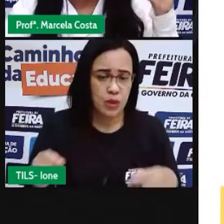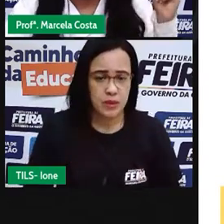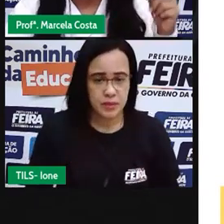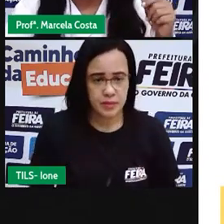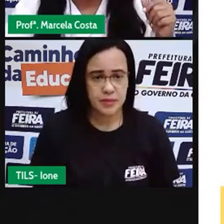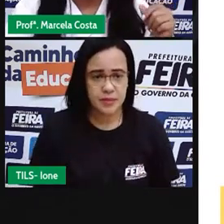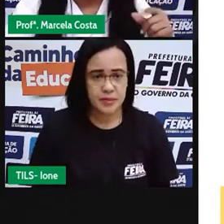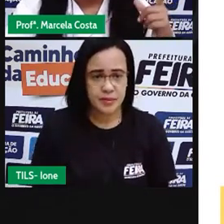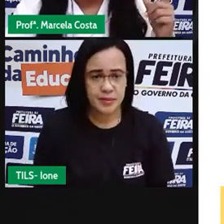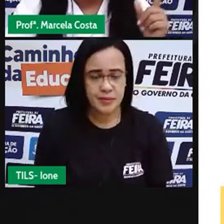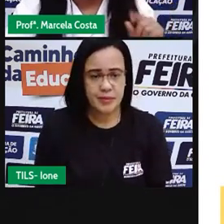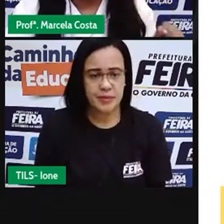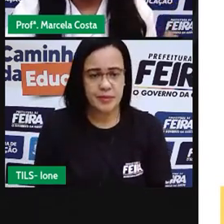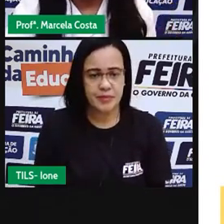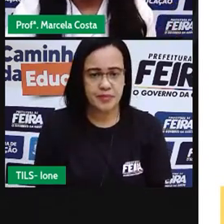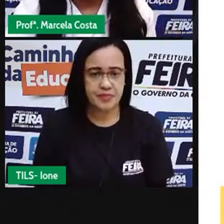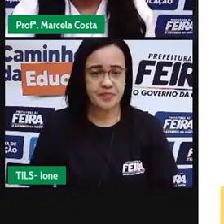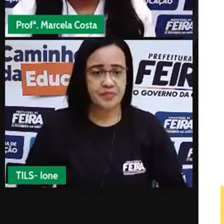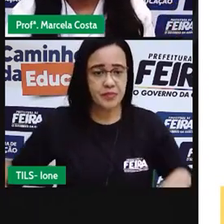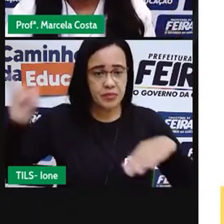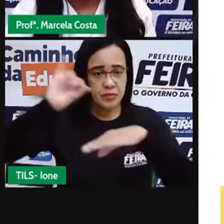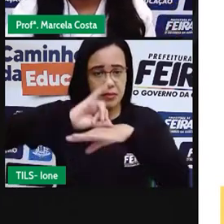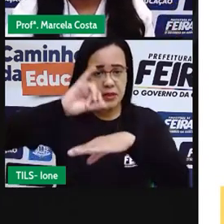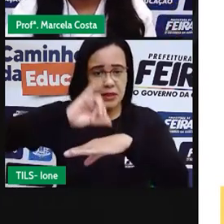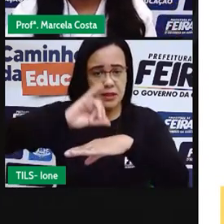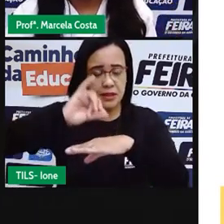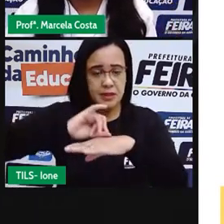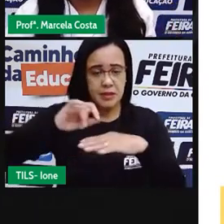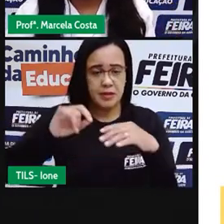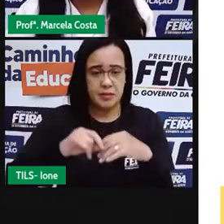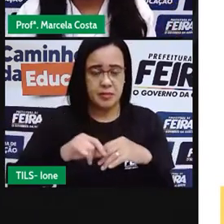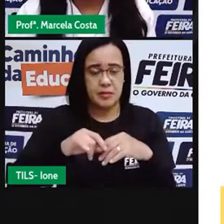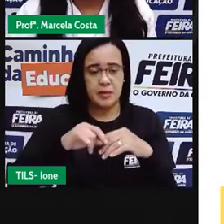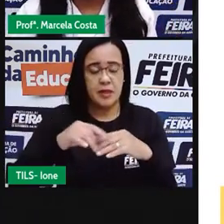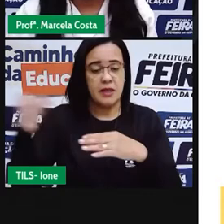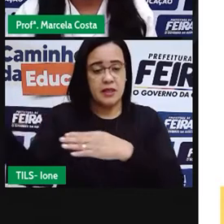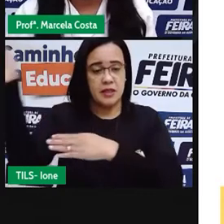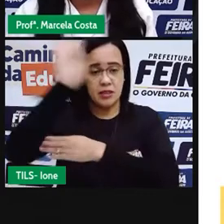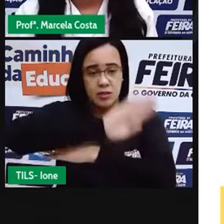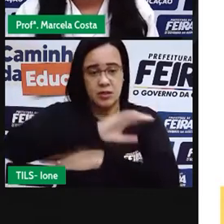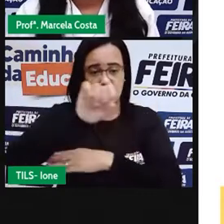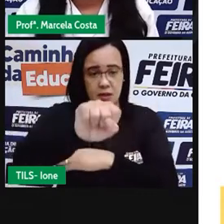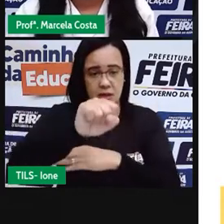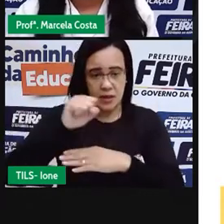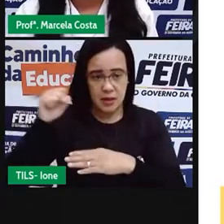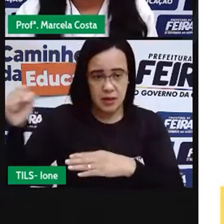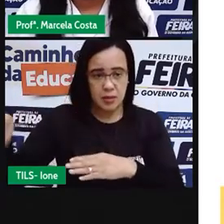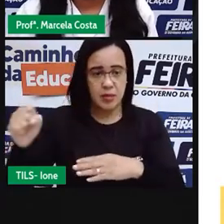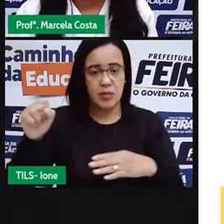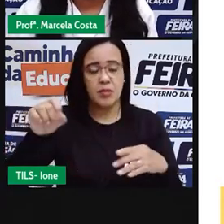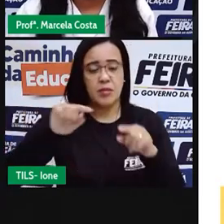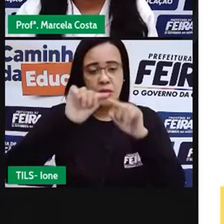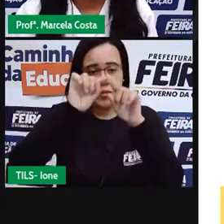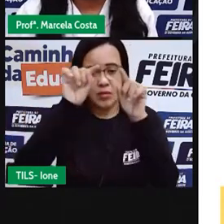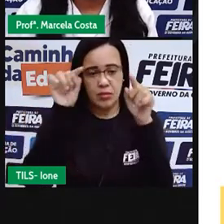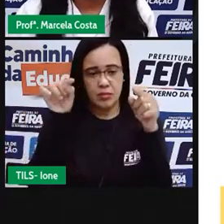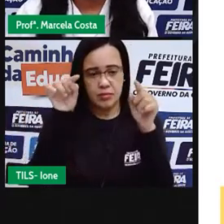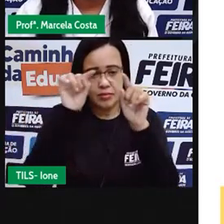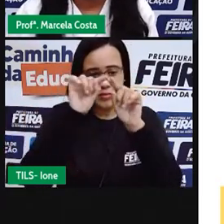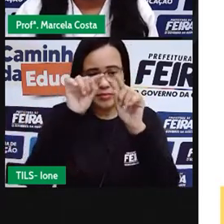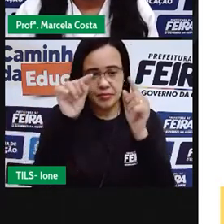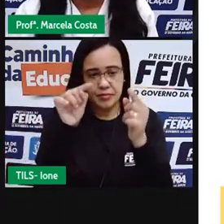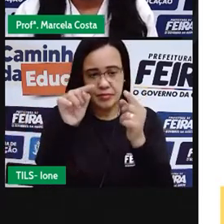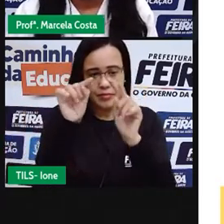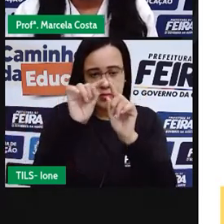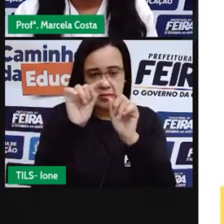a parte superior das janelas e das portas tem uma leve curvatura, né, ali no formato